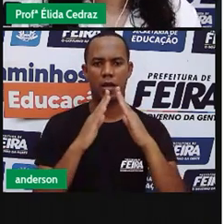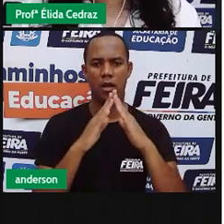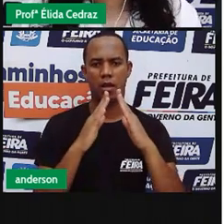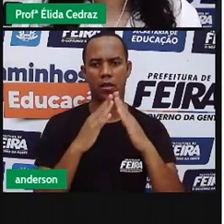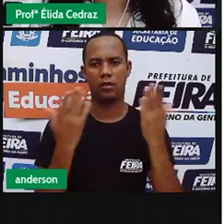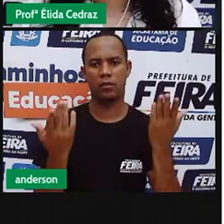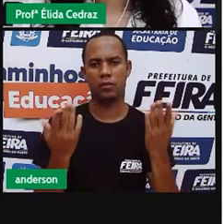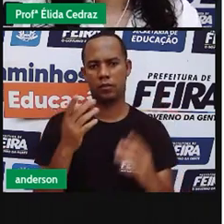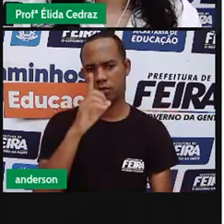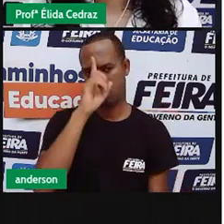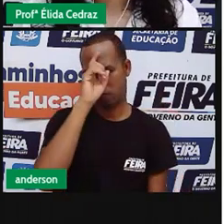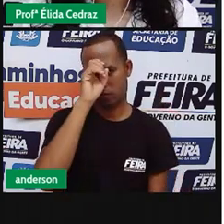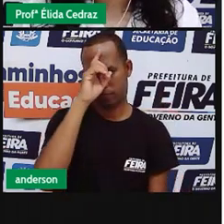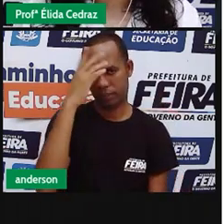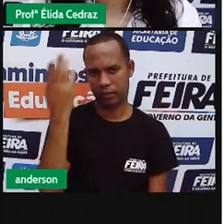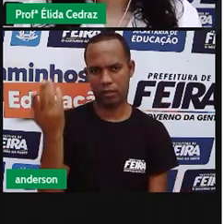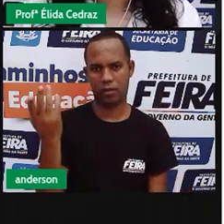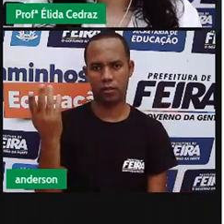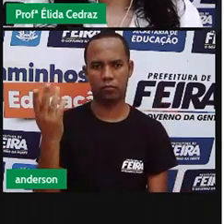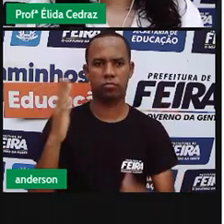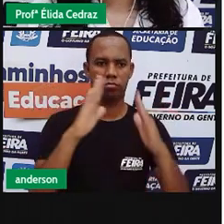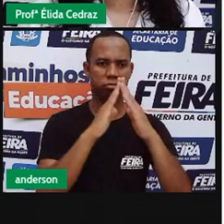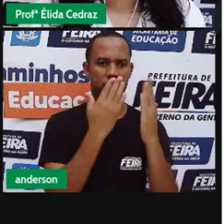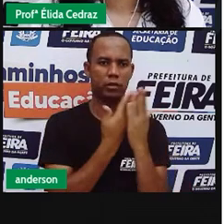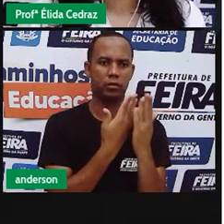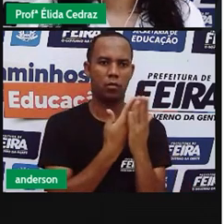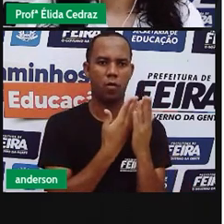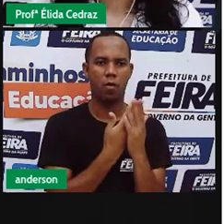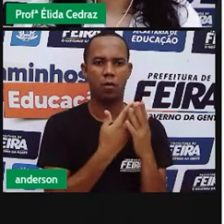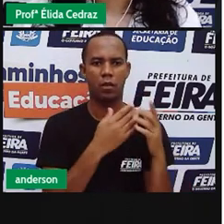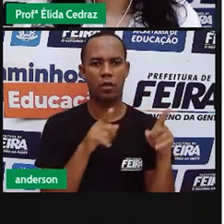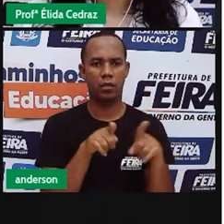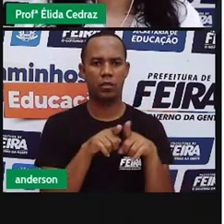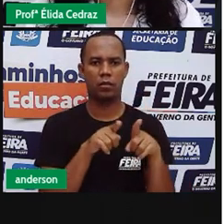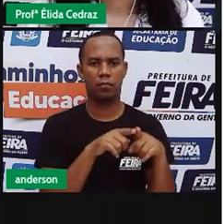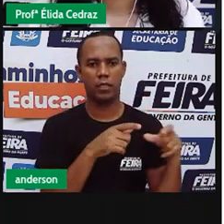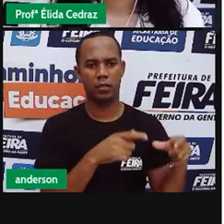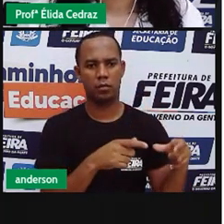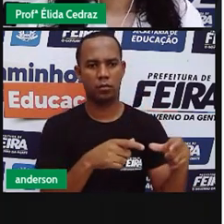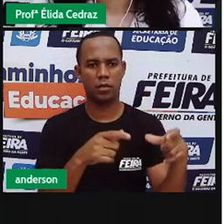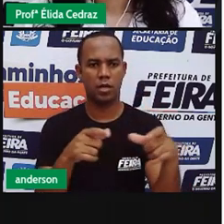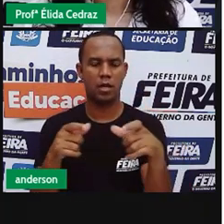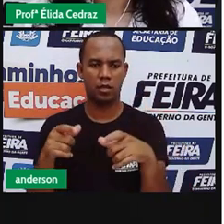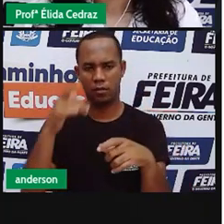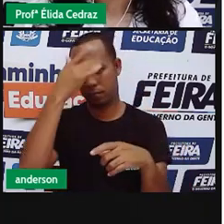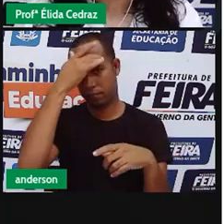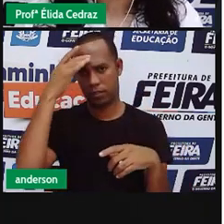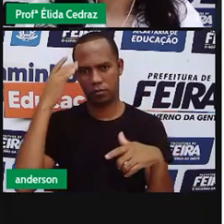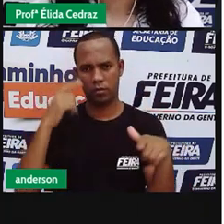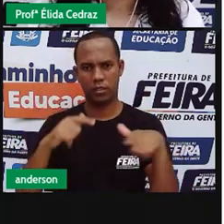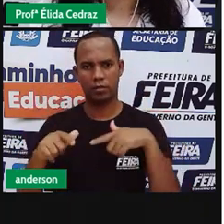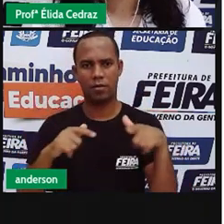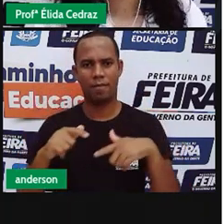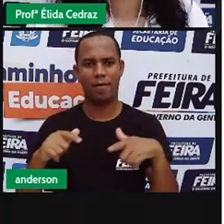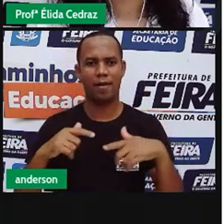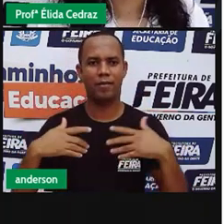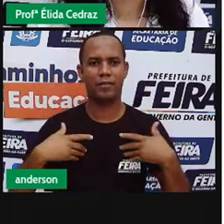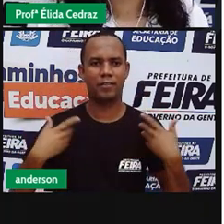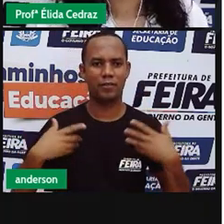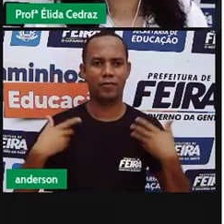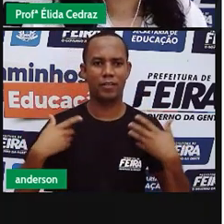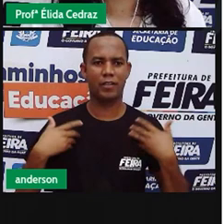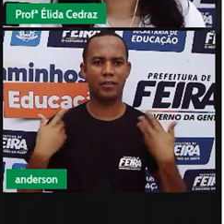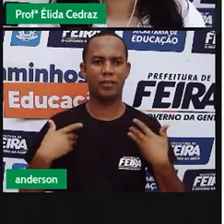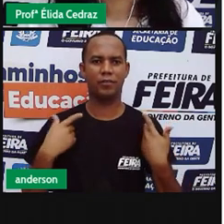Moradias, hospitais, escolas. E os lugares onde as pessoas trabalham, onde se vivem, estão